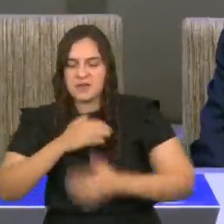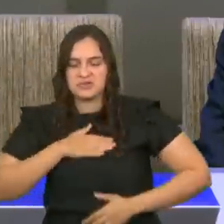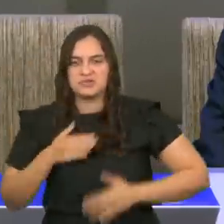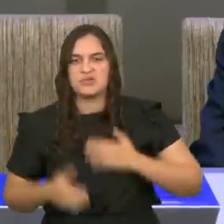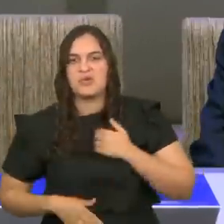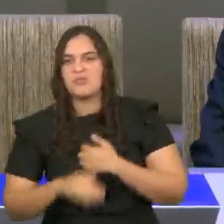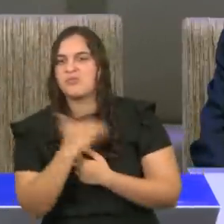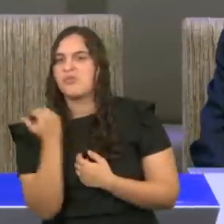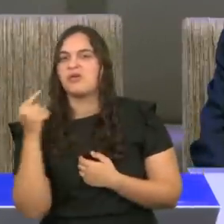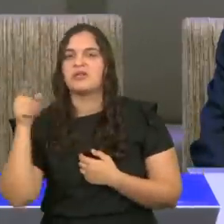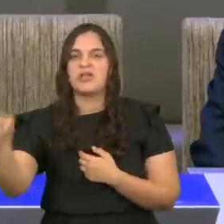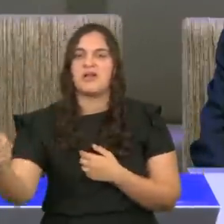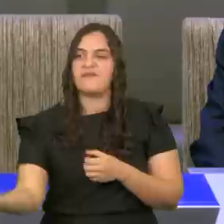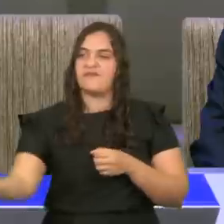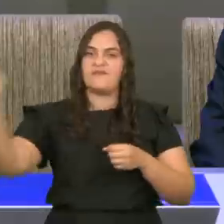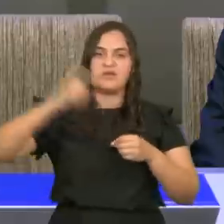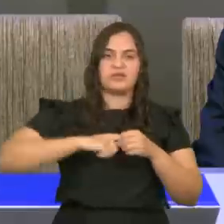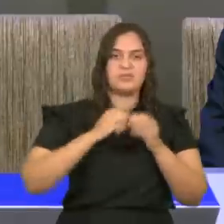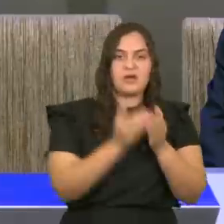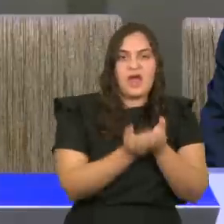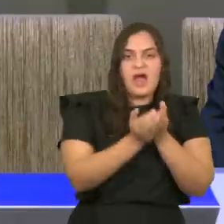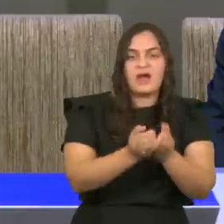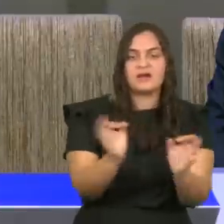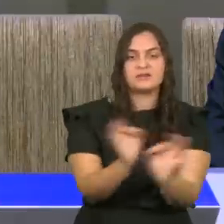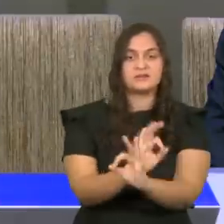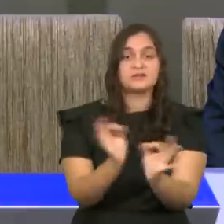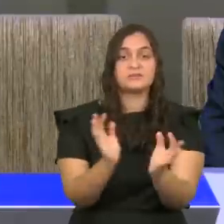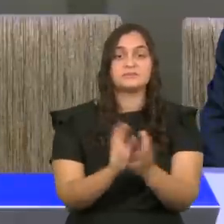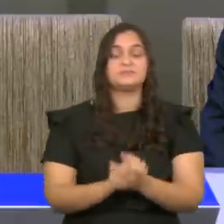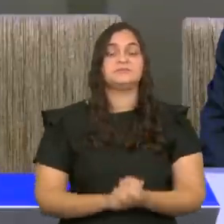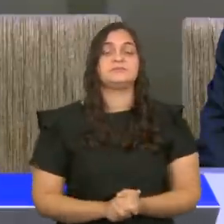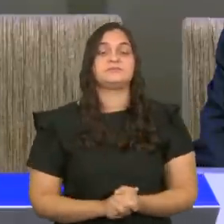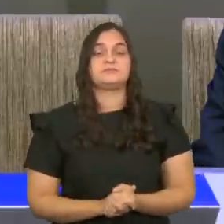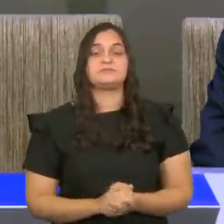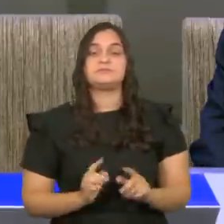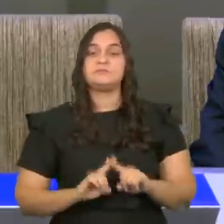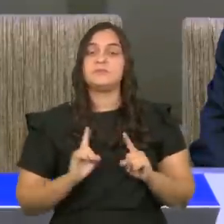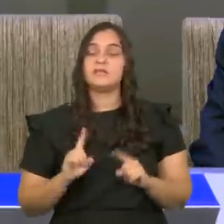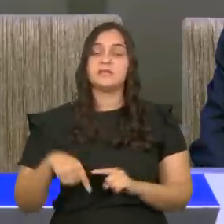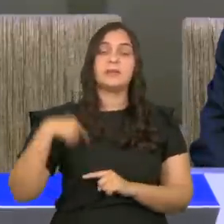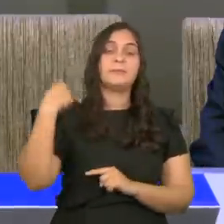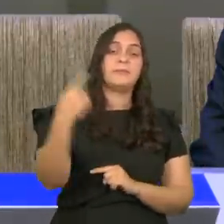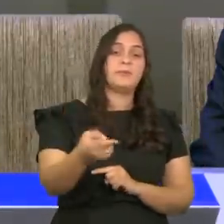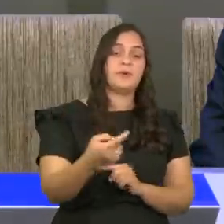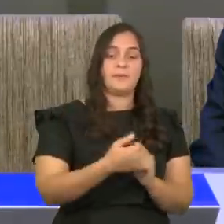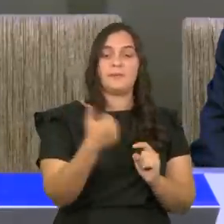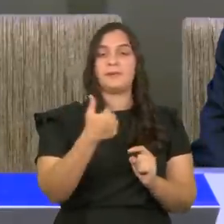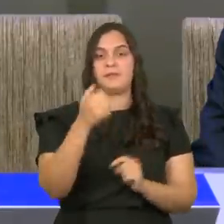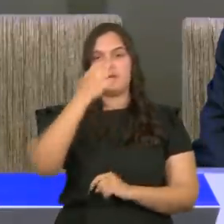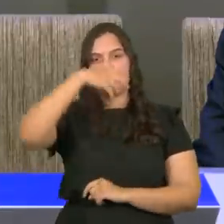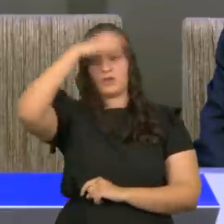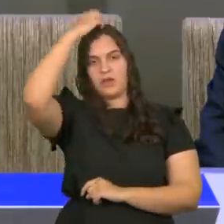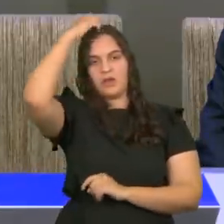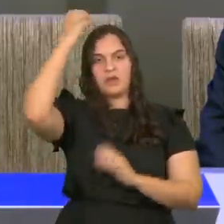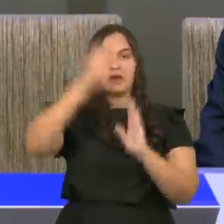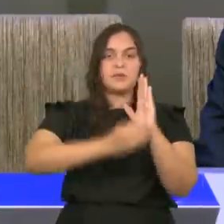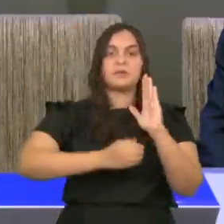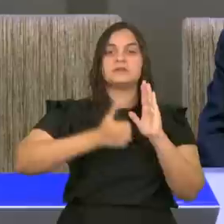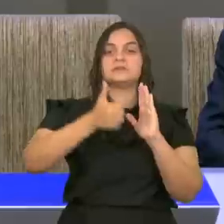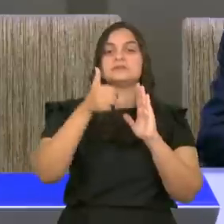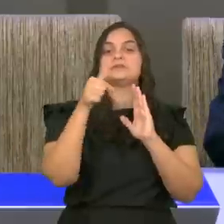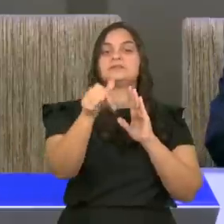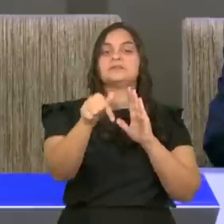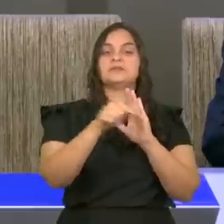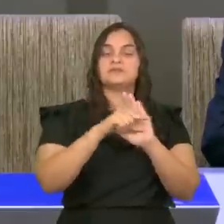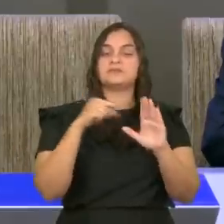aleluia, que a Bíblia fala sobre os corvos, está lá em 1º Reis. Aleluia! Capítulo 17,